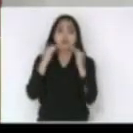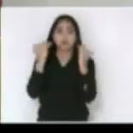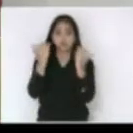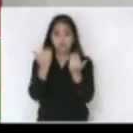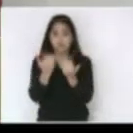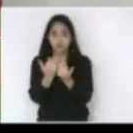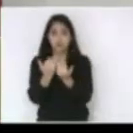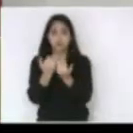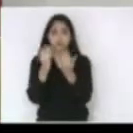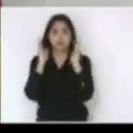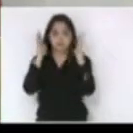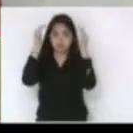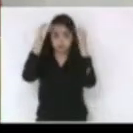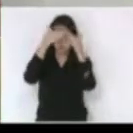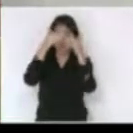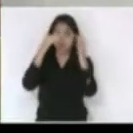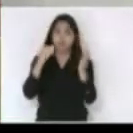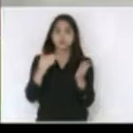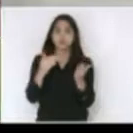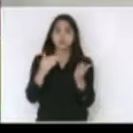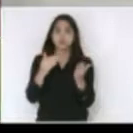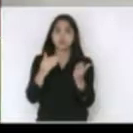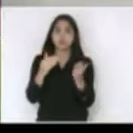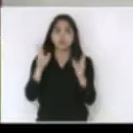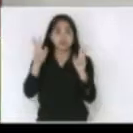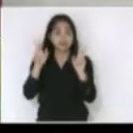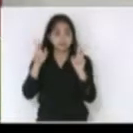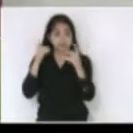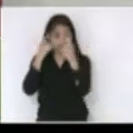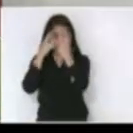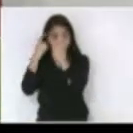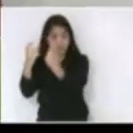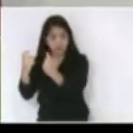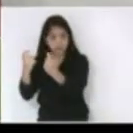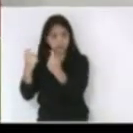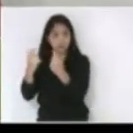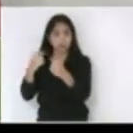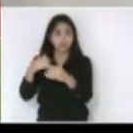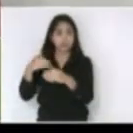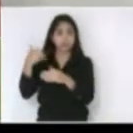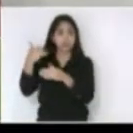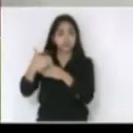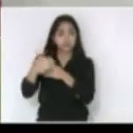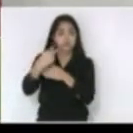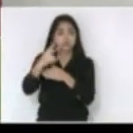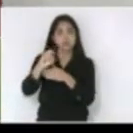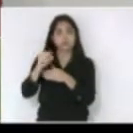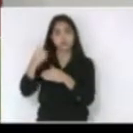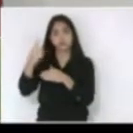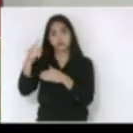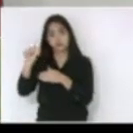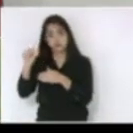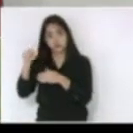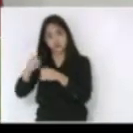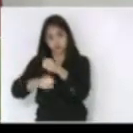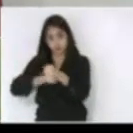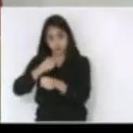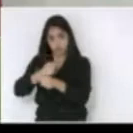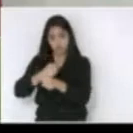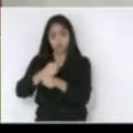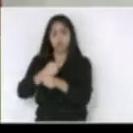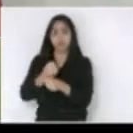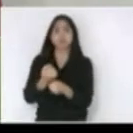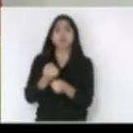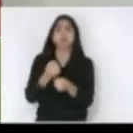certeza acerta quando ela trata deste tema da violência o ano de 2018 e nós vamos estar